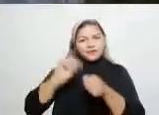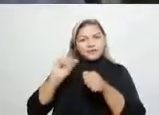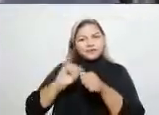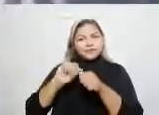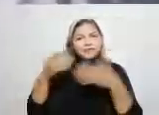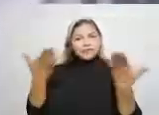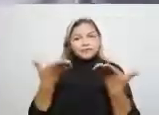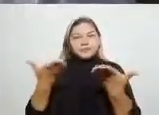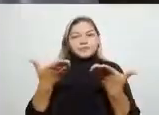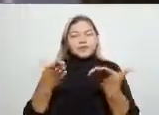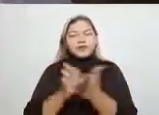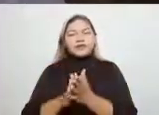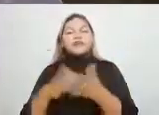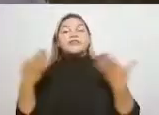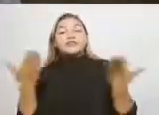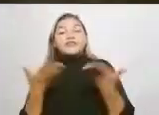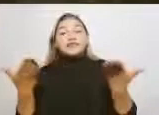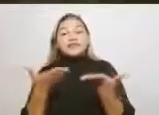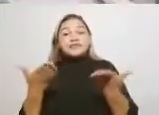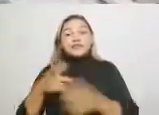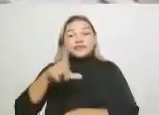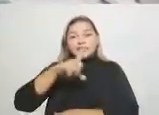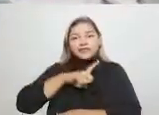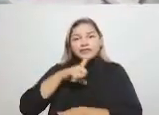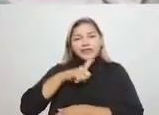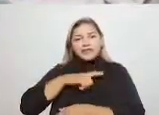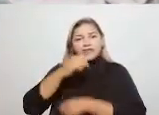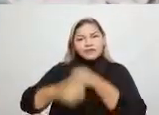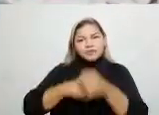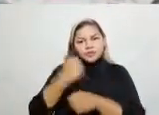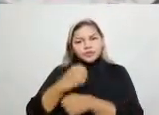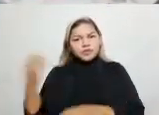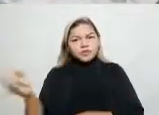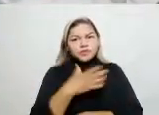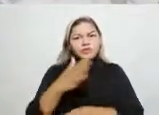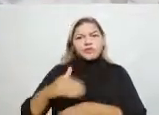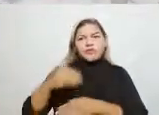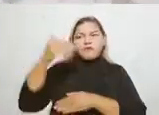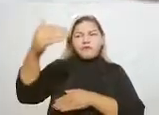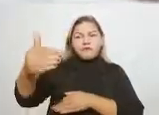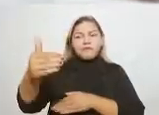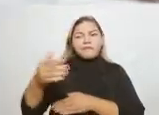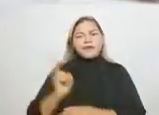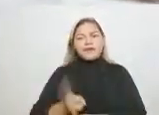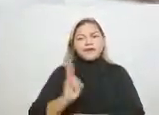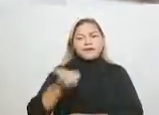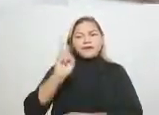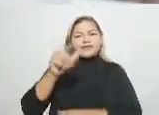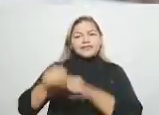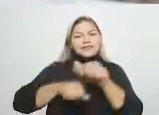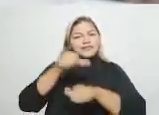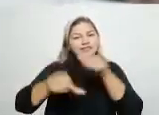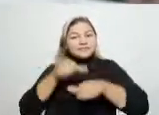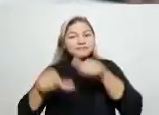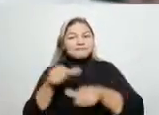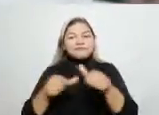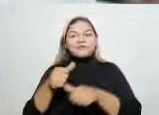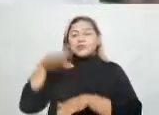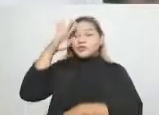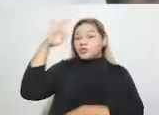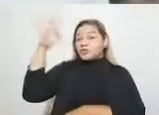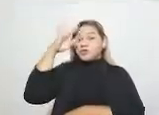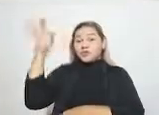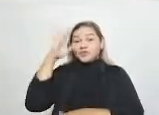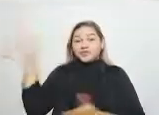do que fazemos hoje e agora temos um ano novo inteiro pela frente para continuarmos a transformar